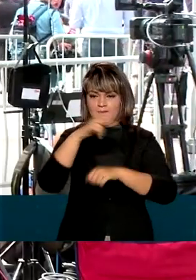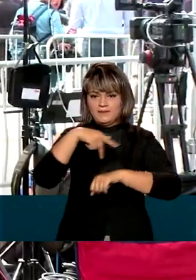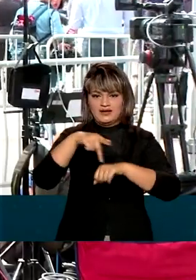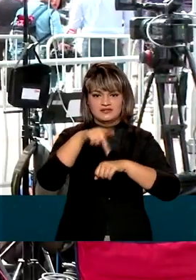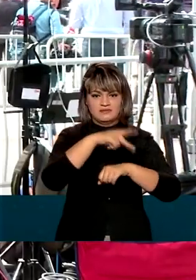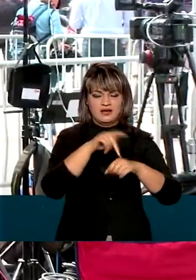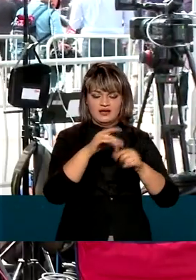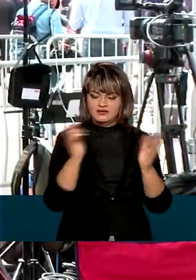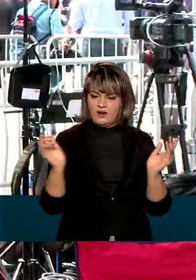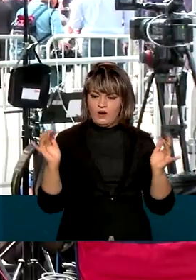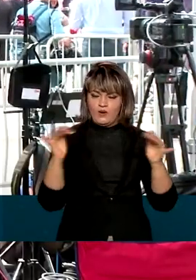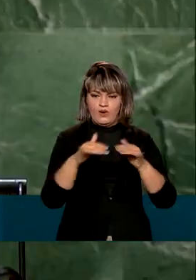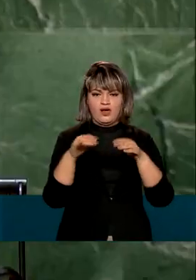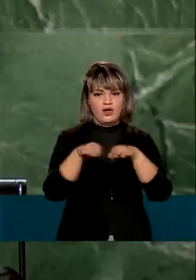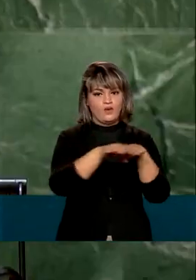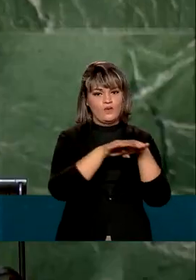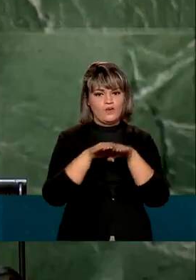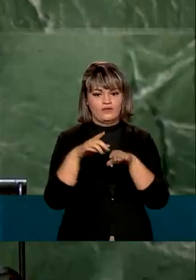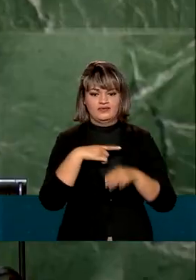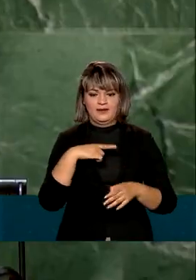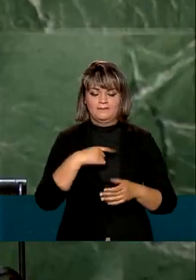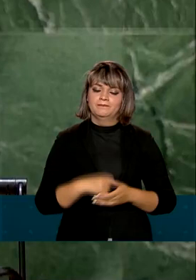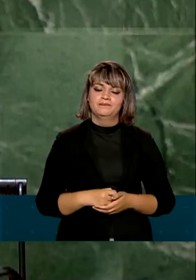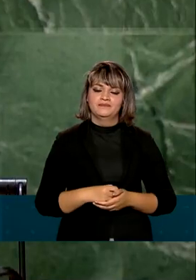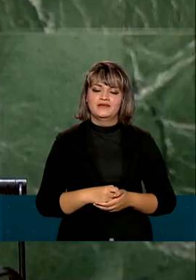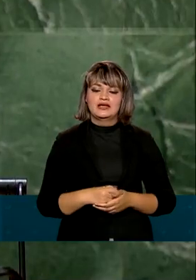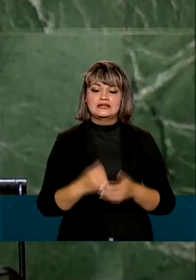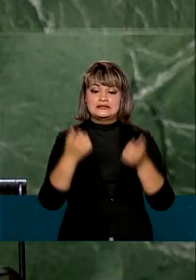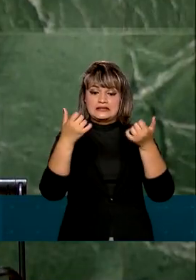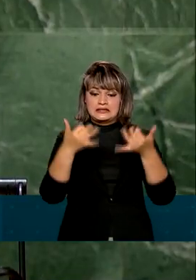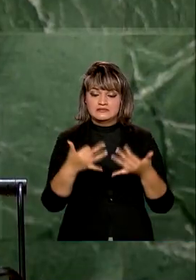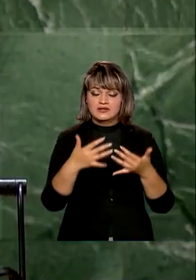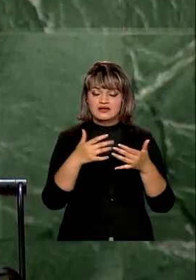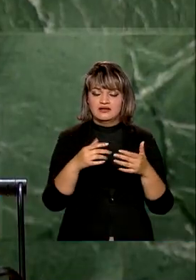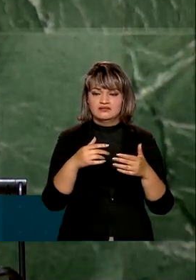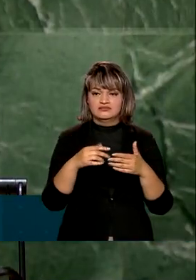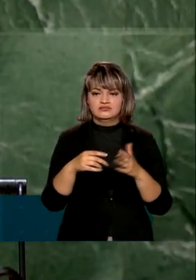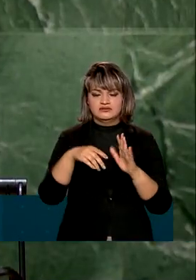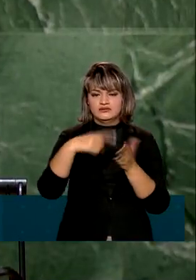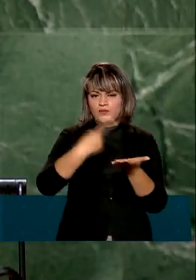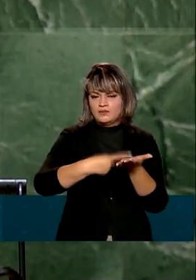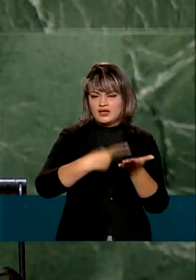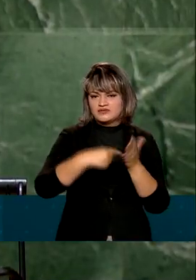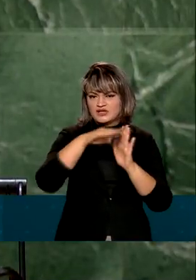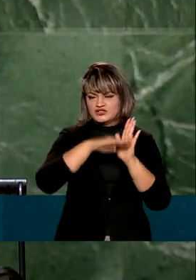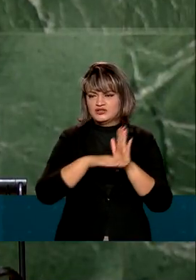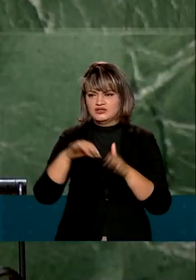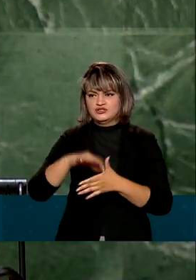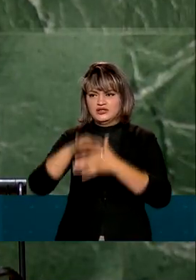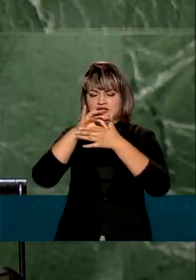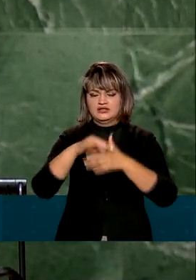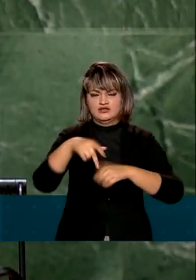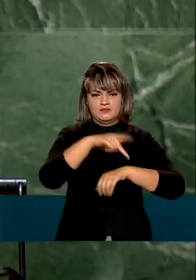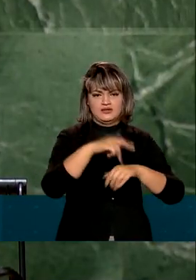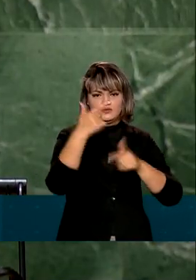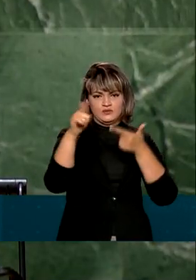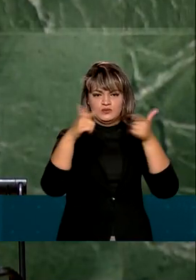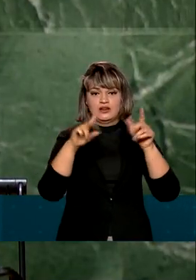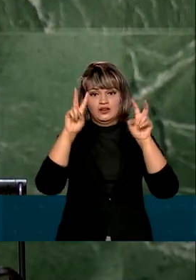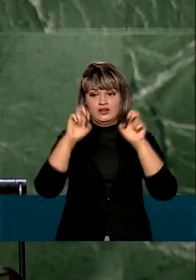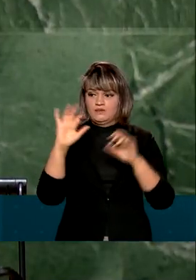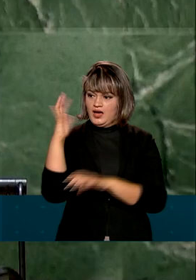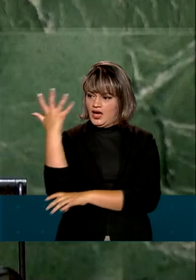têm representação igualitária. Importante tema nas agendas de líderes mundiais, as questões ambientais também